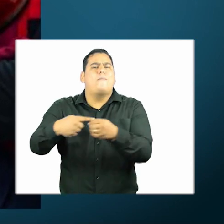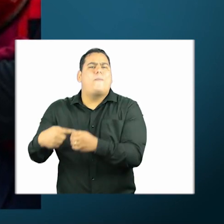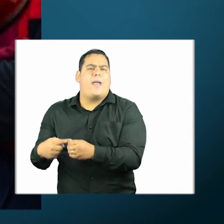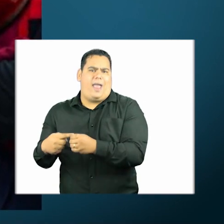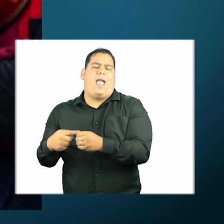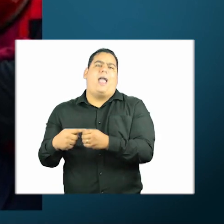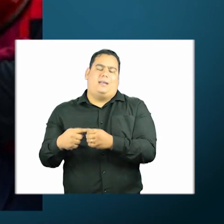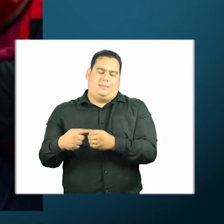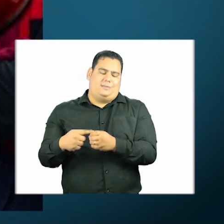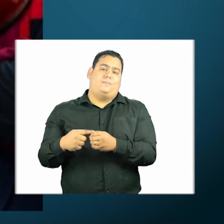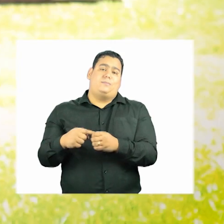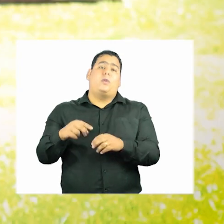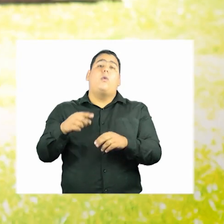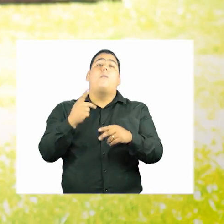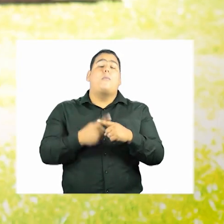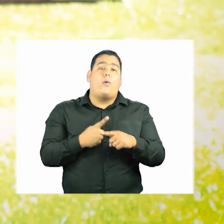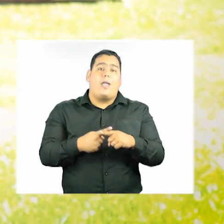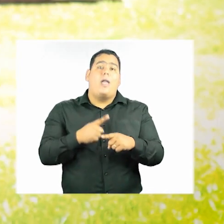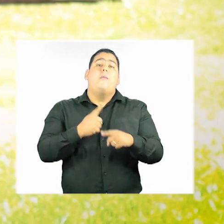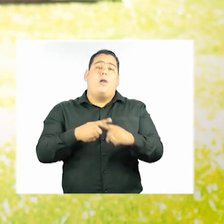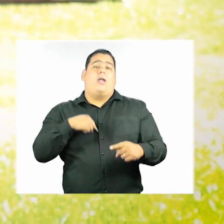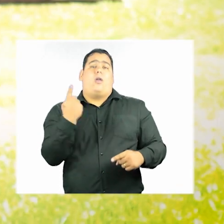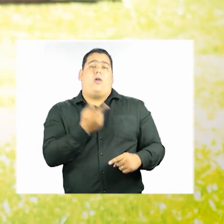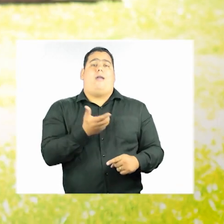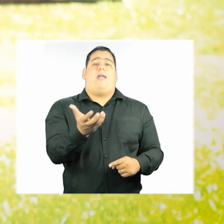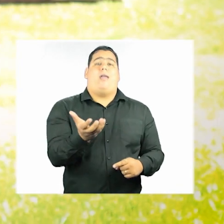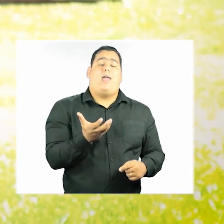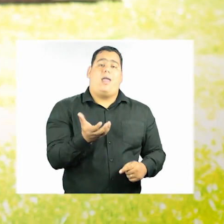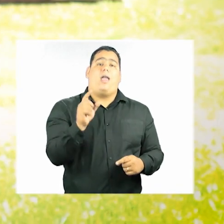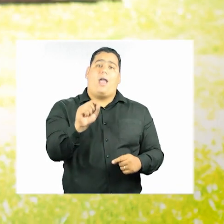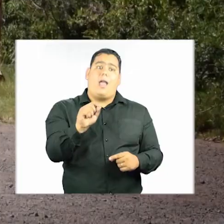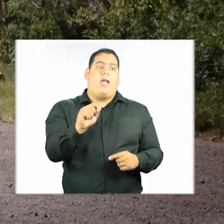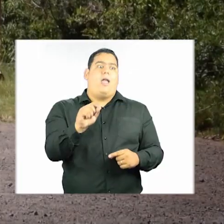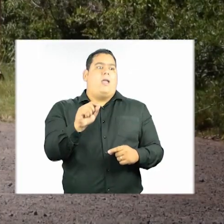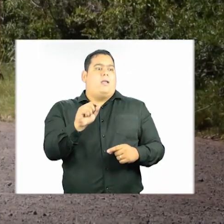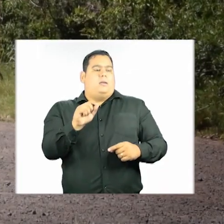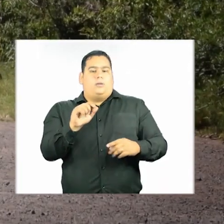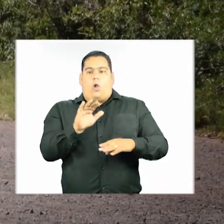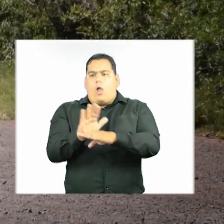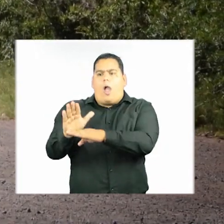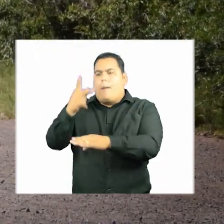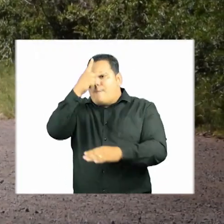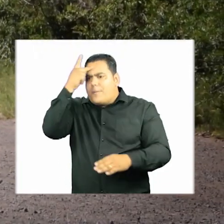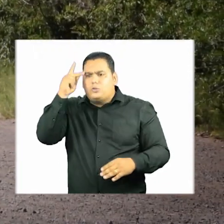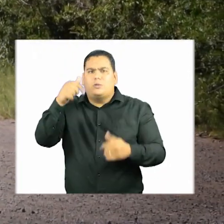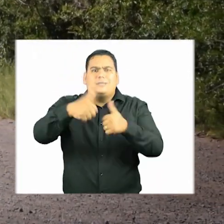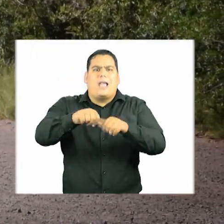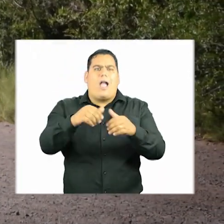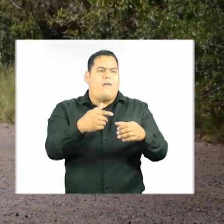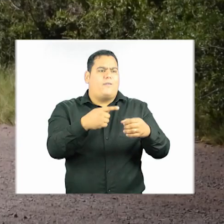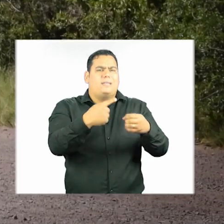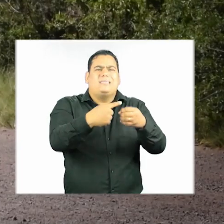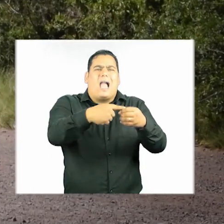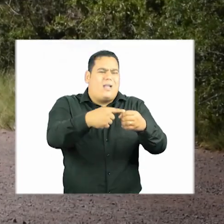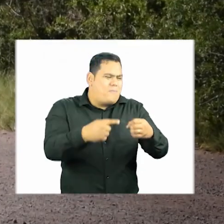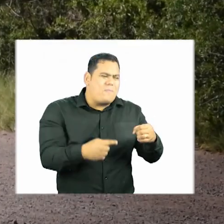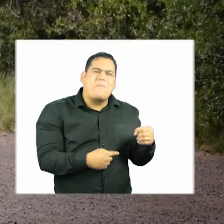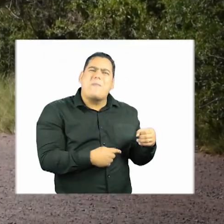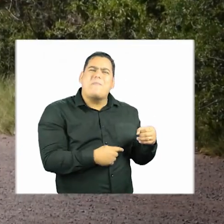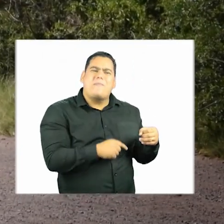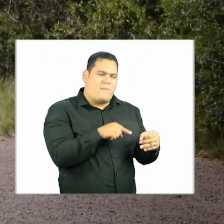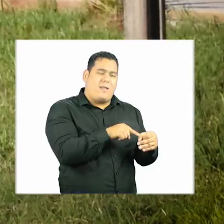o interior vacina para a nossa. Por quê? Porque a gente queria privilegiar aquelas pessoas que estavam lá no interior,